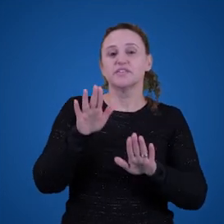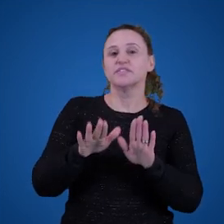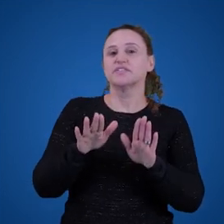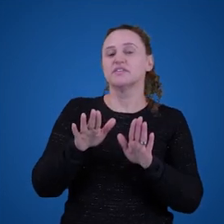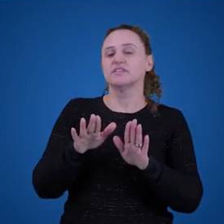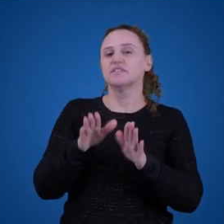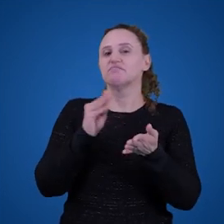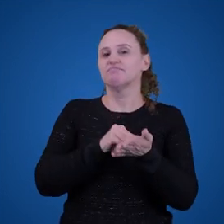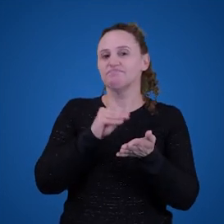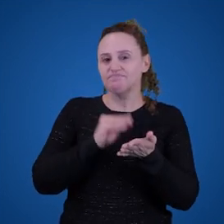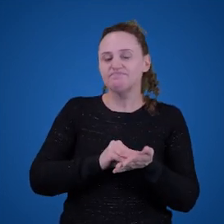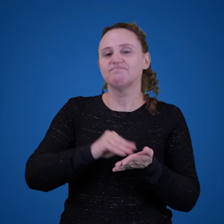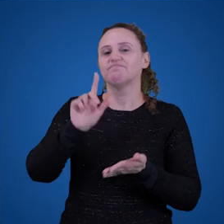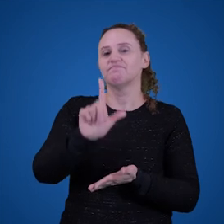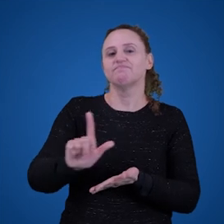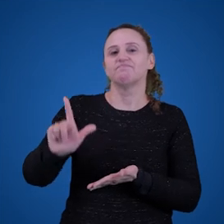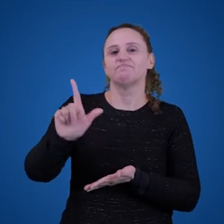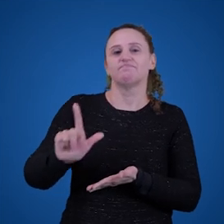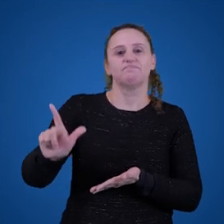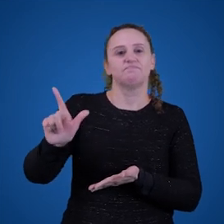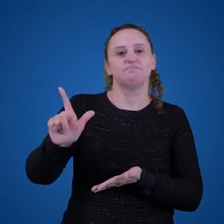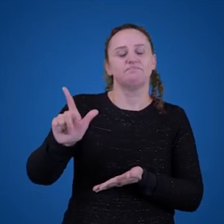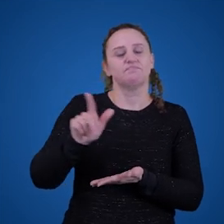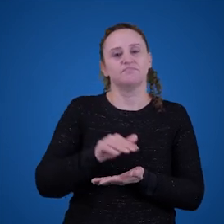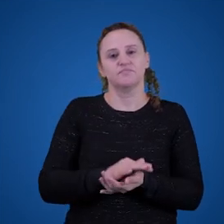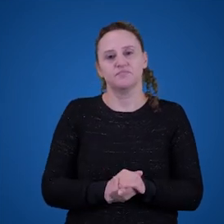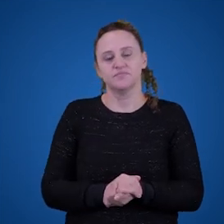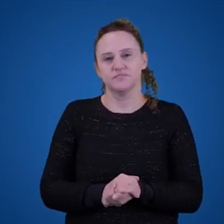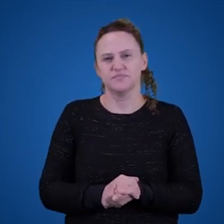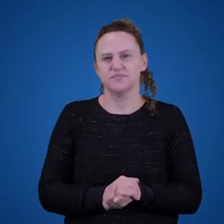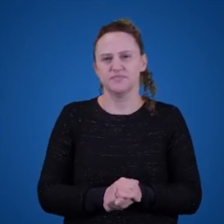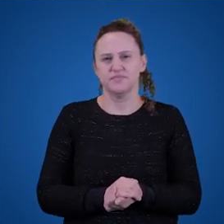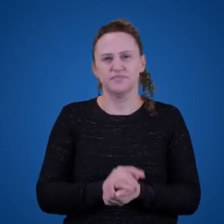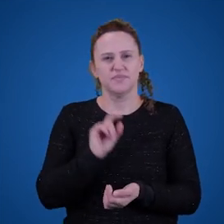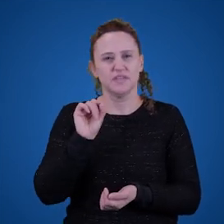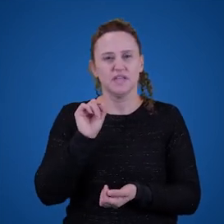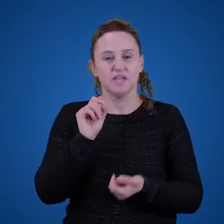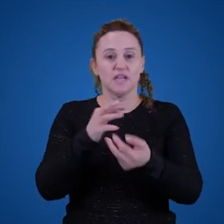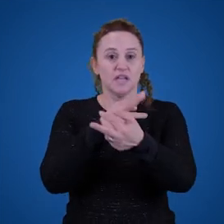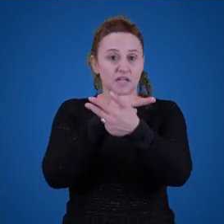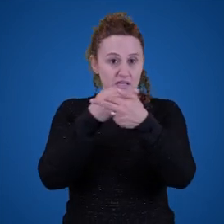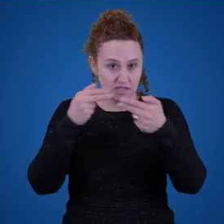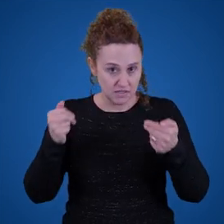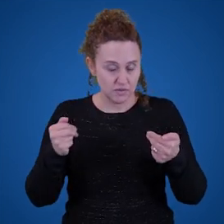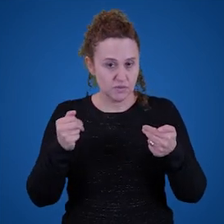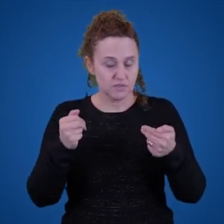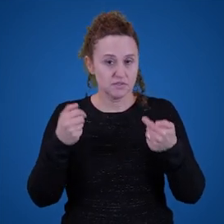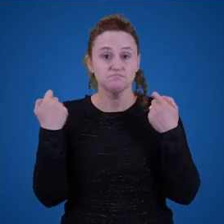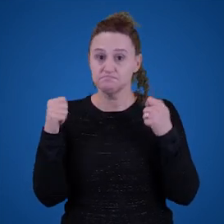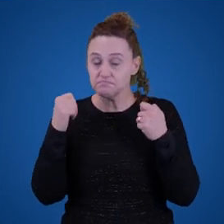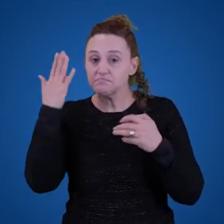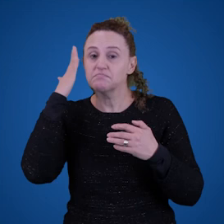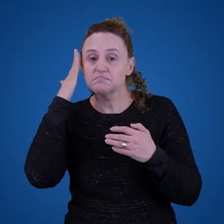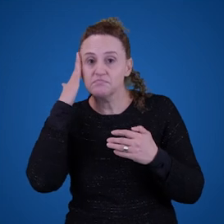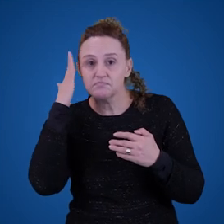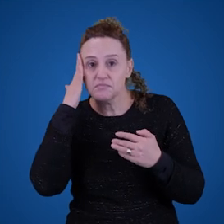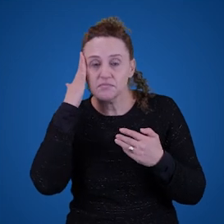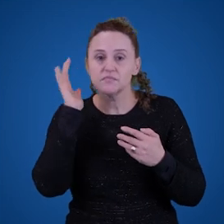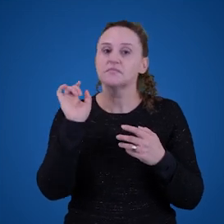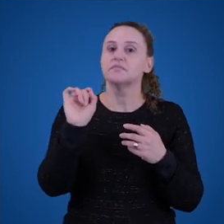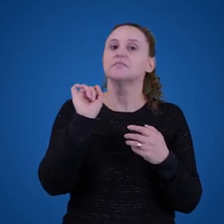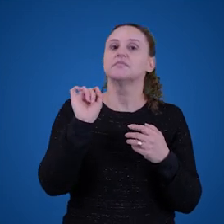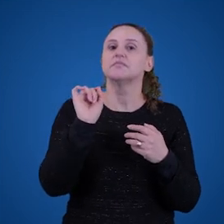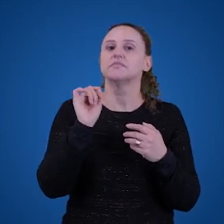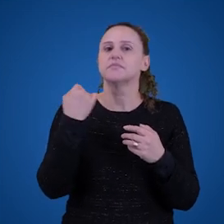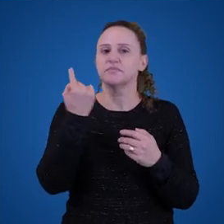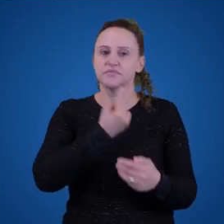literária. Certo? Então, isso é uma coisa que nós temos que ter em mente. Por quê? Porque quando a gente se pergunta sobre o significado da linguagem